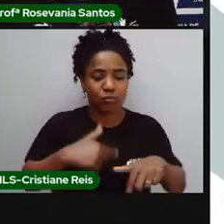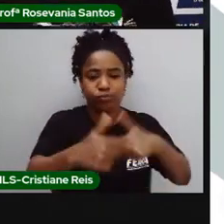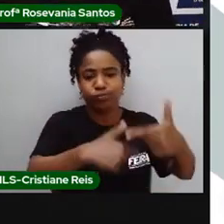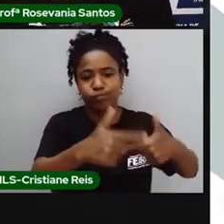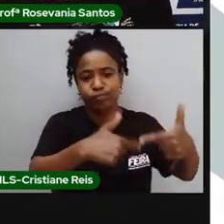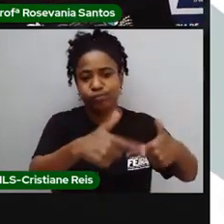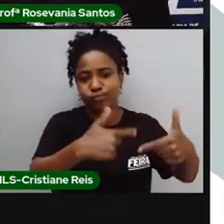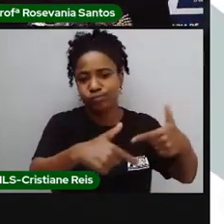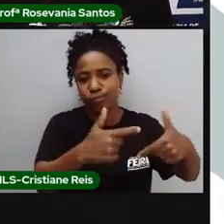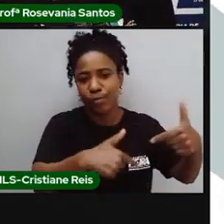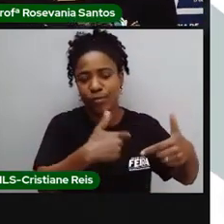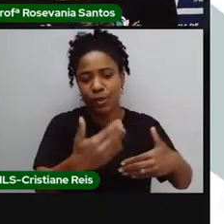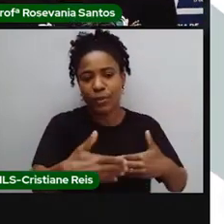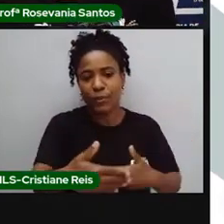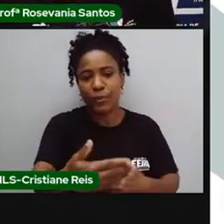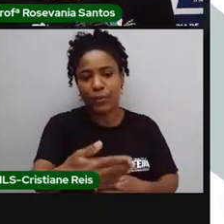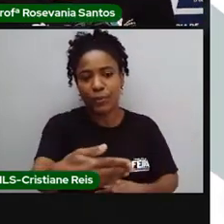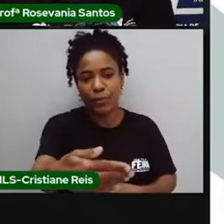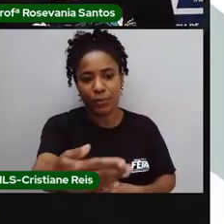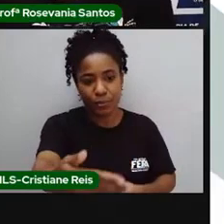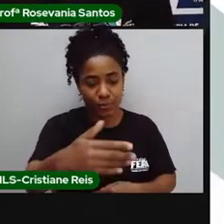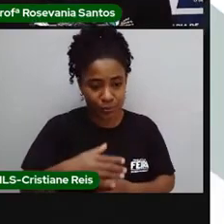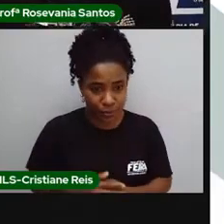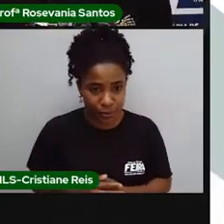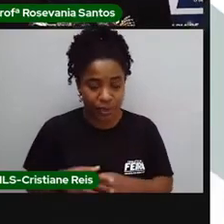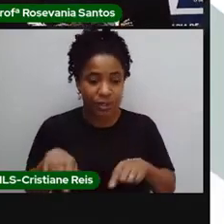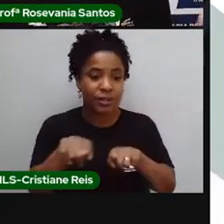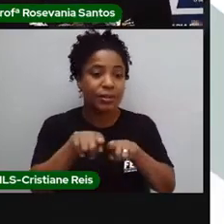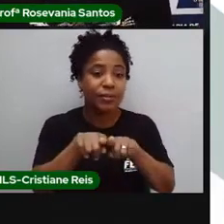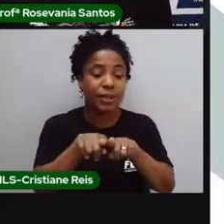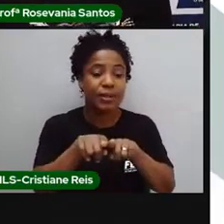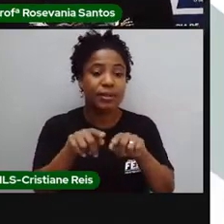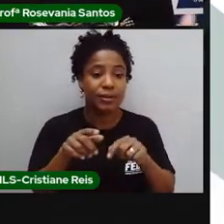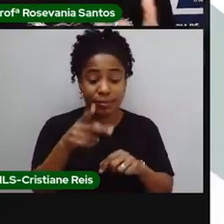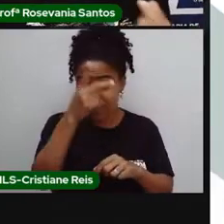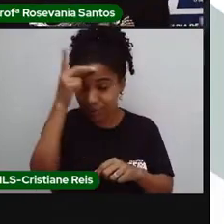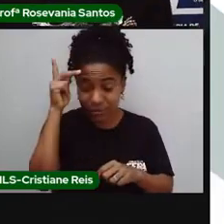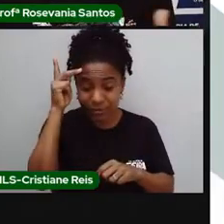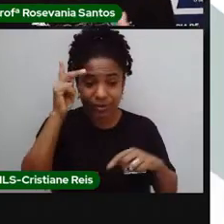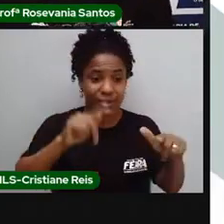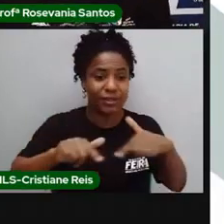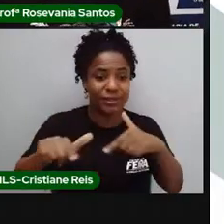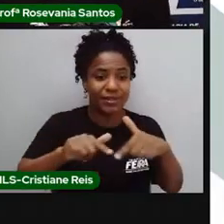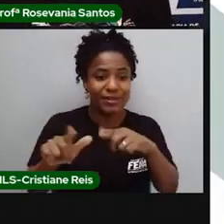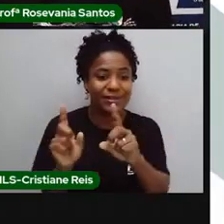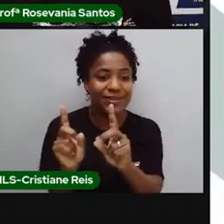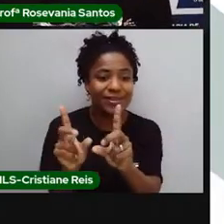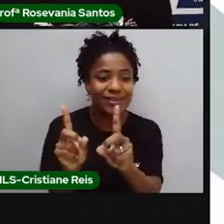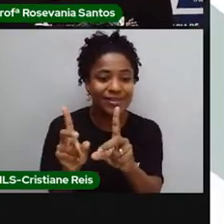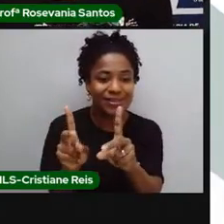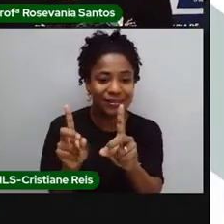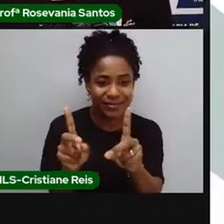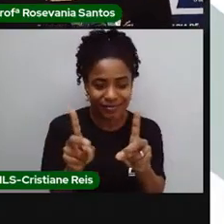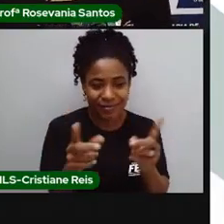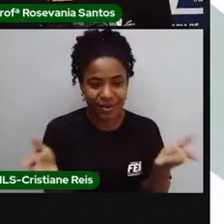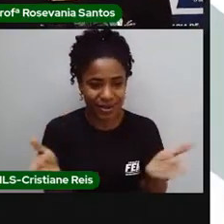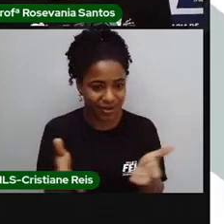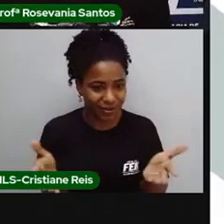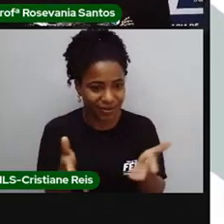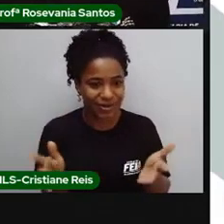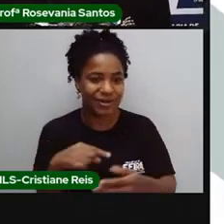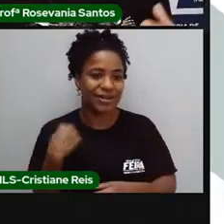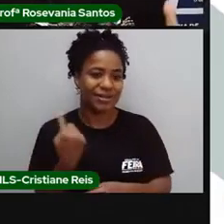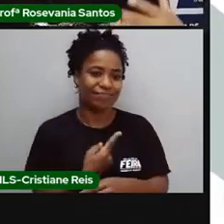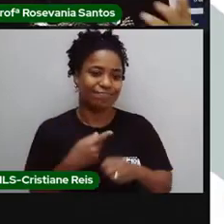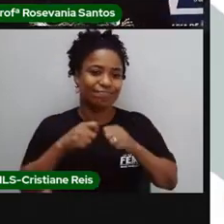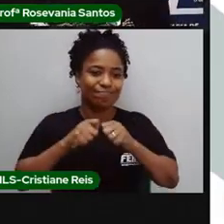pessoas, de capitais, de mercadorias, de incorporação de ordem, é o que a gente chama, né, dessa situação, desse momento que a gente está vivendo agora,